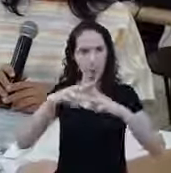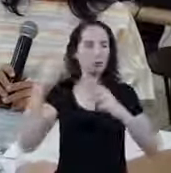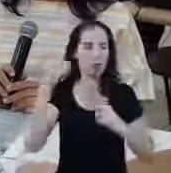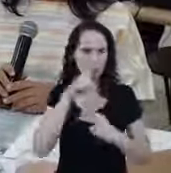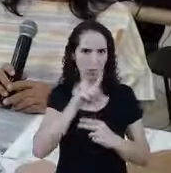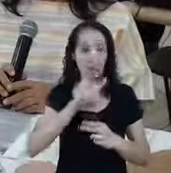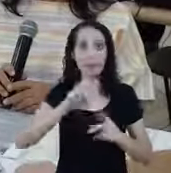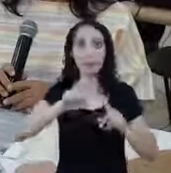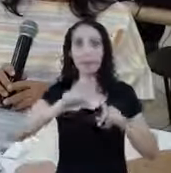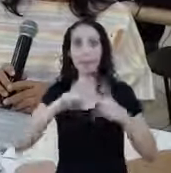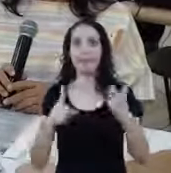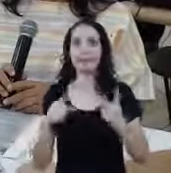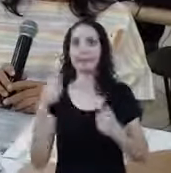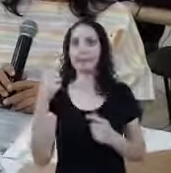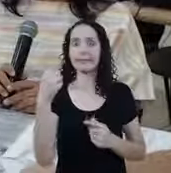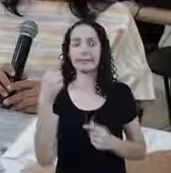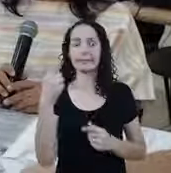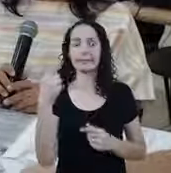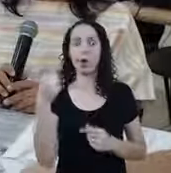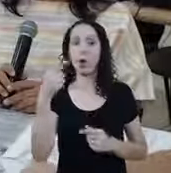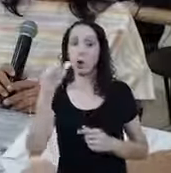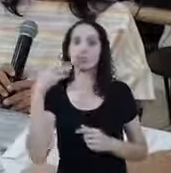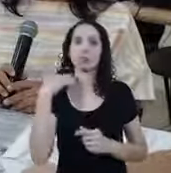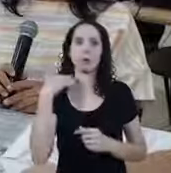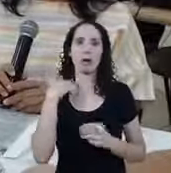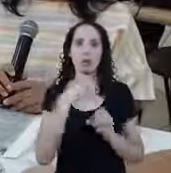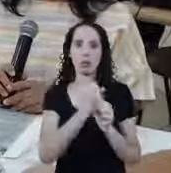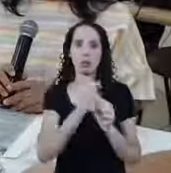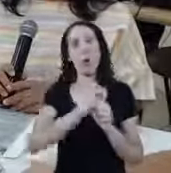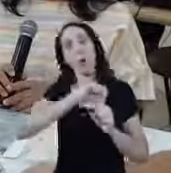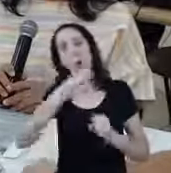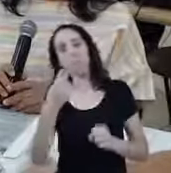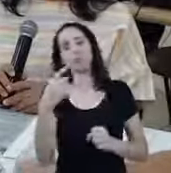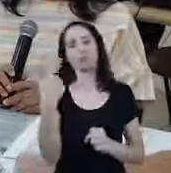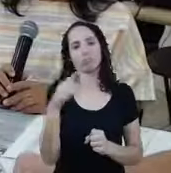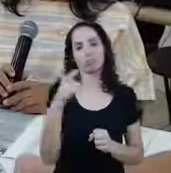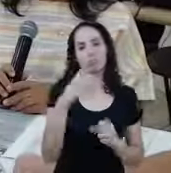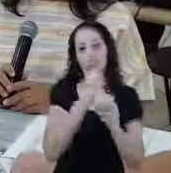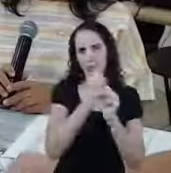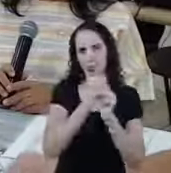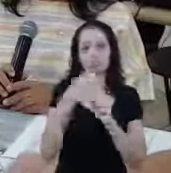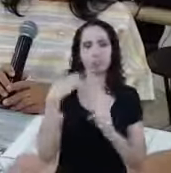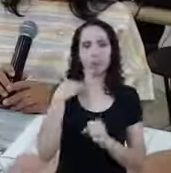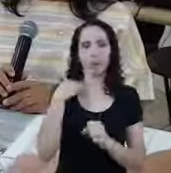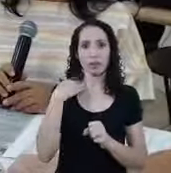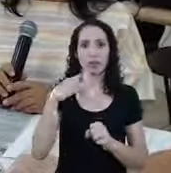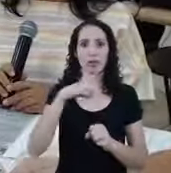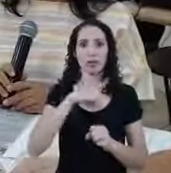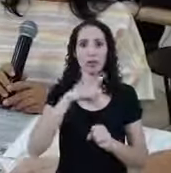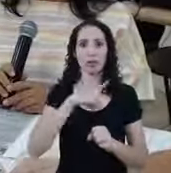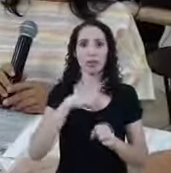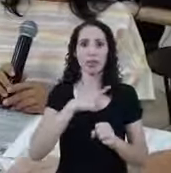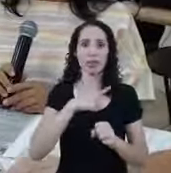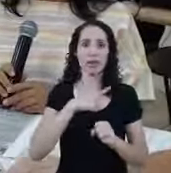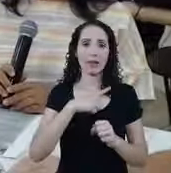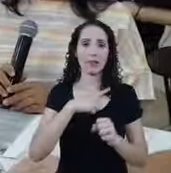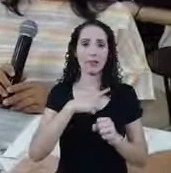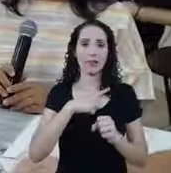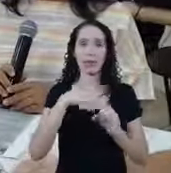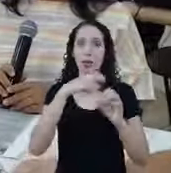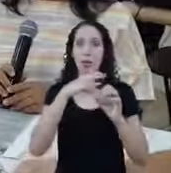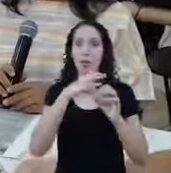bancos Agora se eu tenho Em algum outro banco Ou não tenho conta em banco Vai ser disponibilizado Uma conta digital